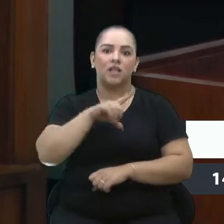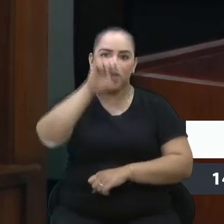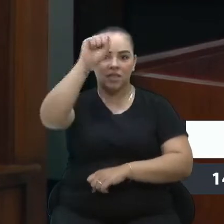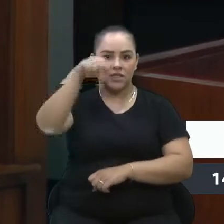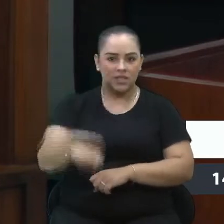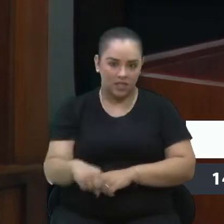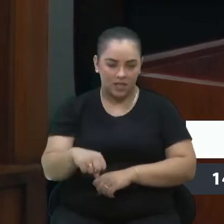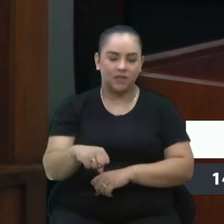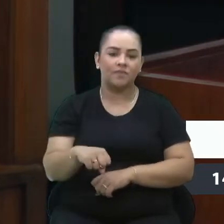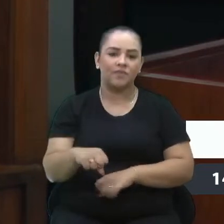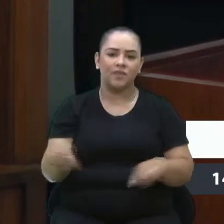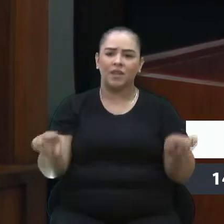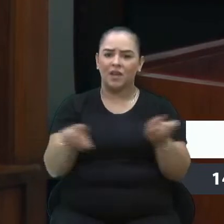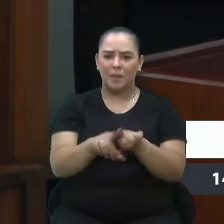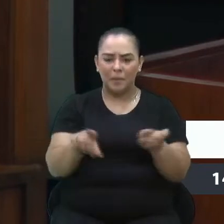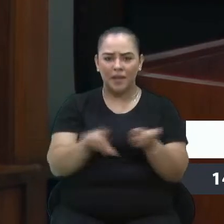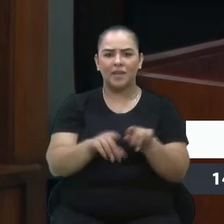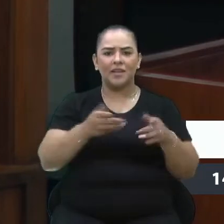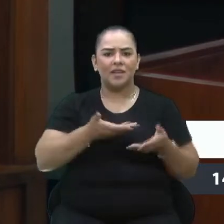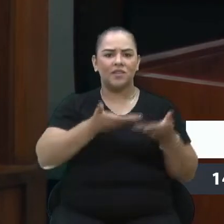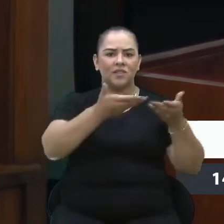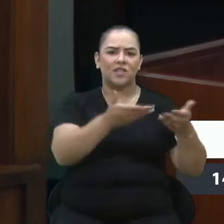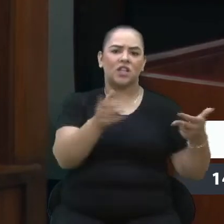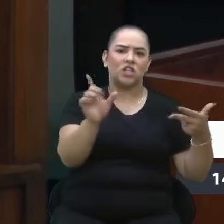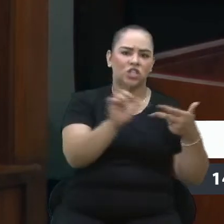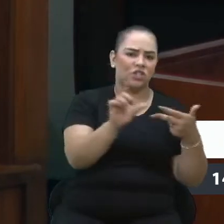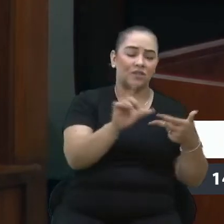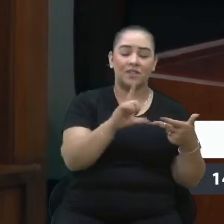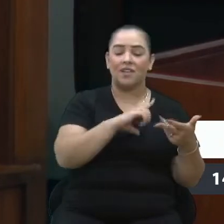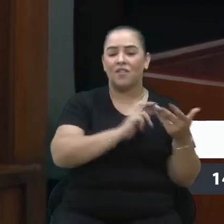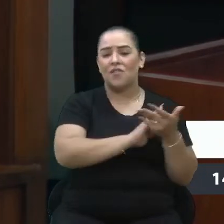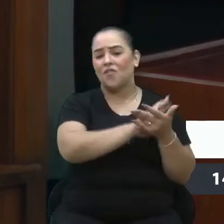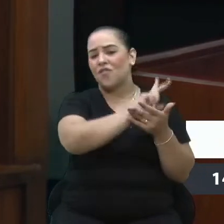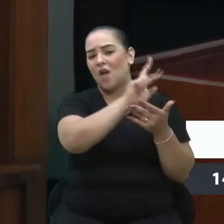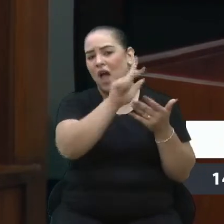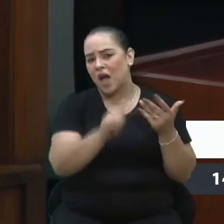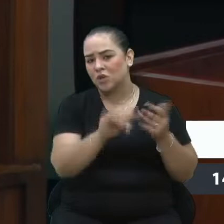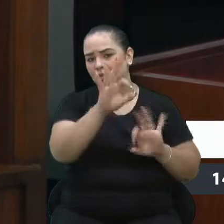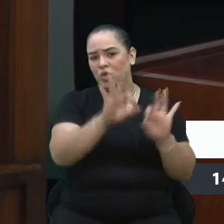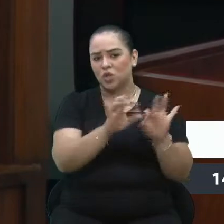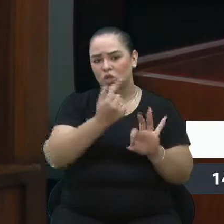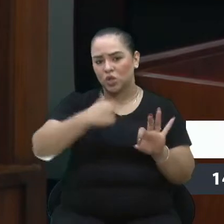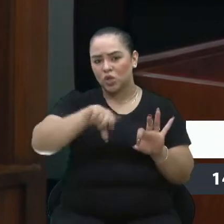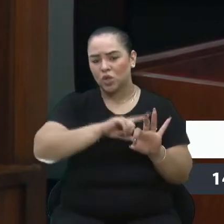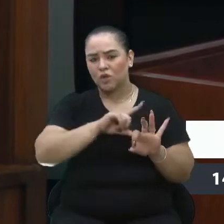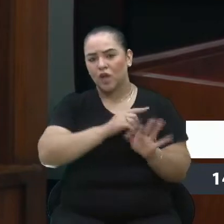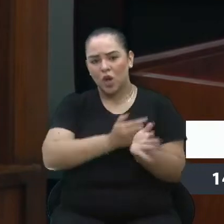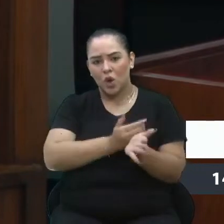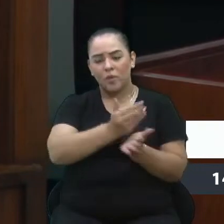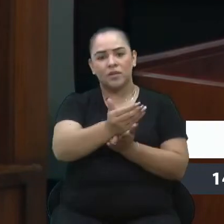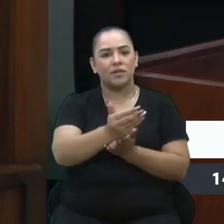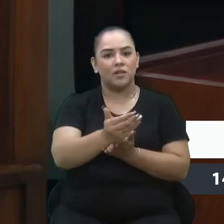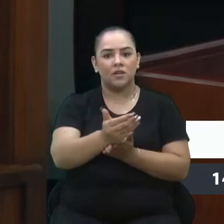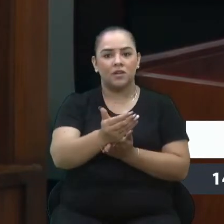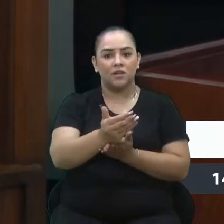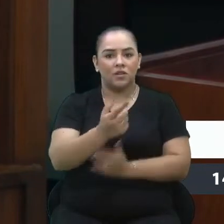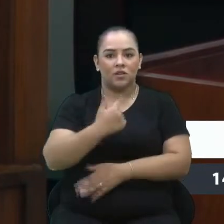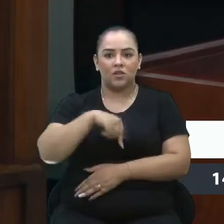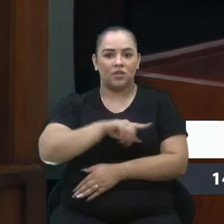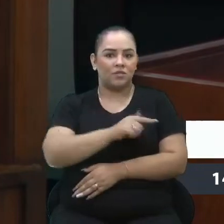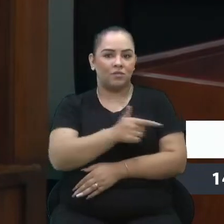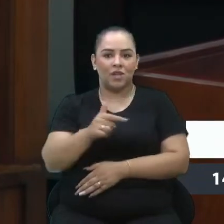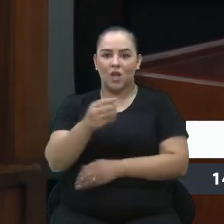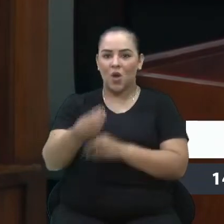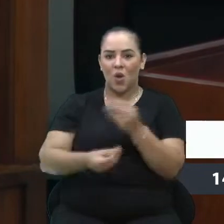Assim como também tem a questão das visitas legislativas, tem outros projetos que a gente vai implementar. Então, gente não existe como uma